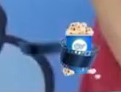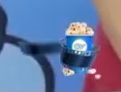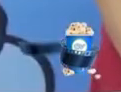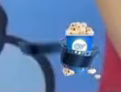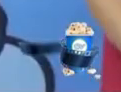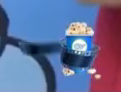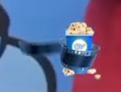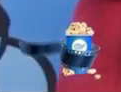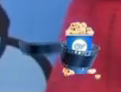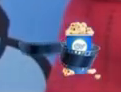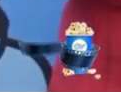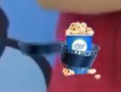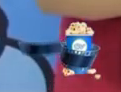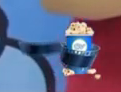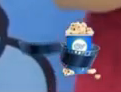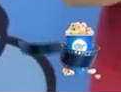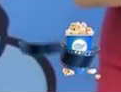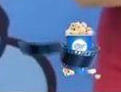é brava assim, Mônica?